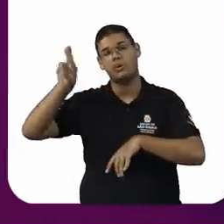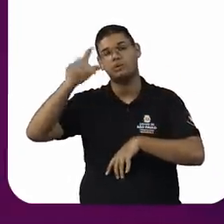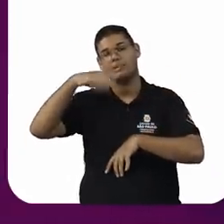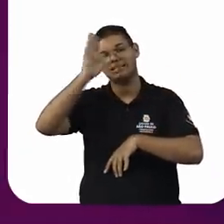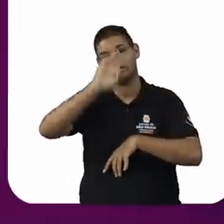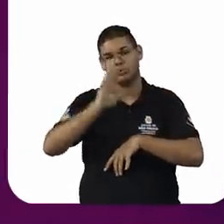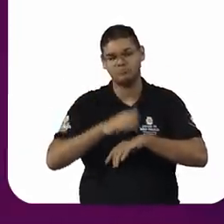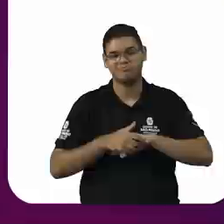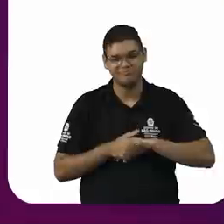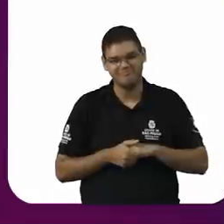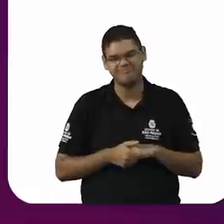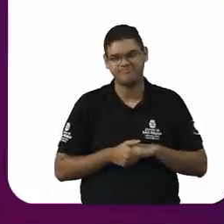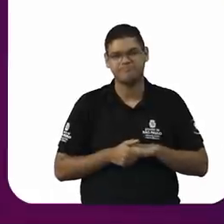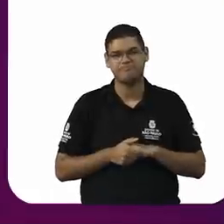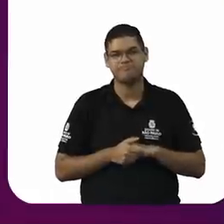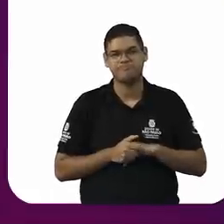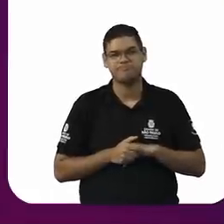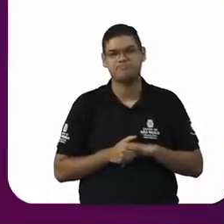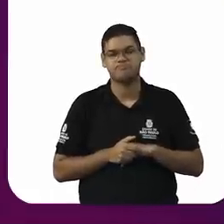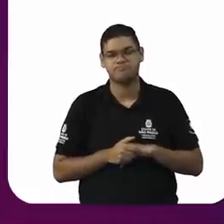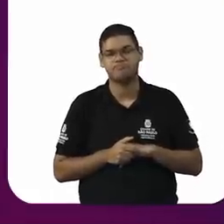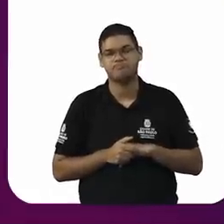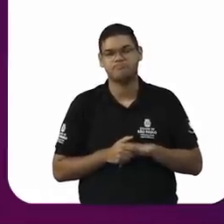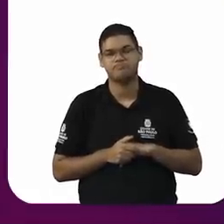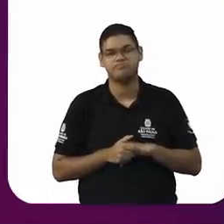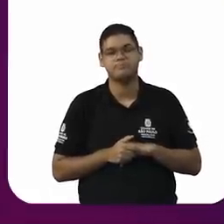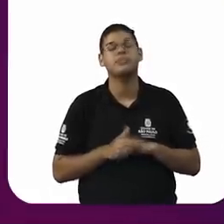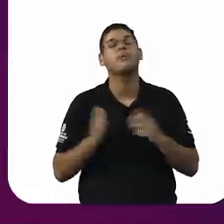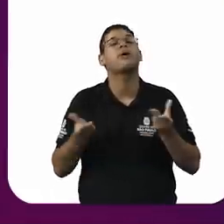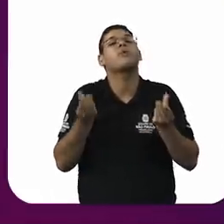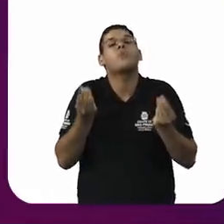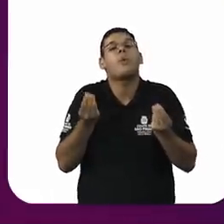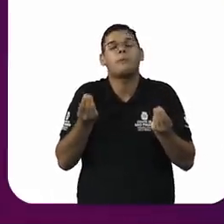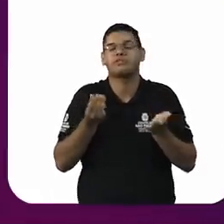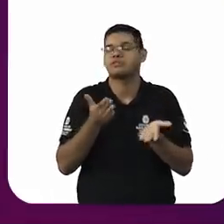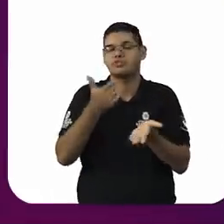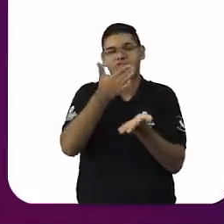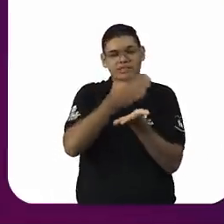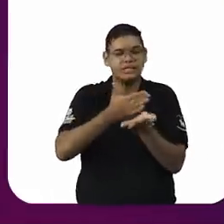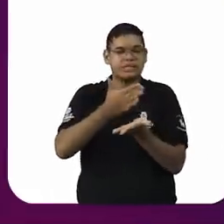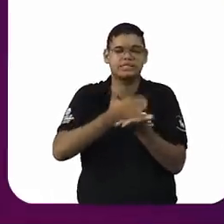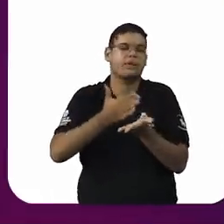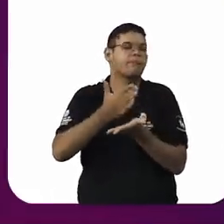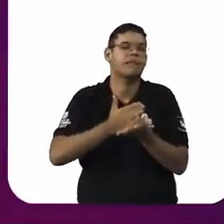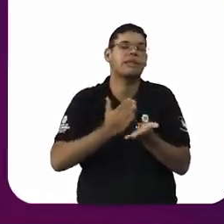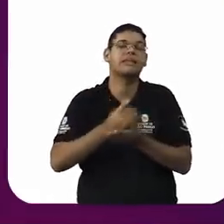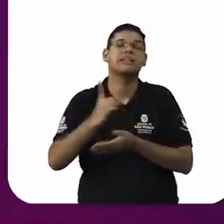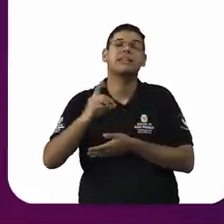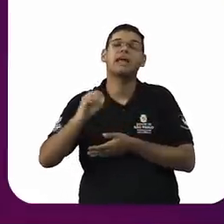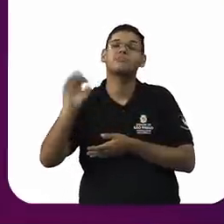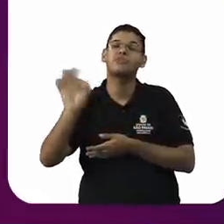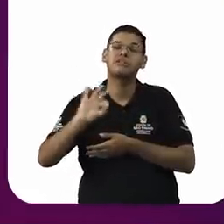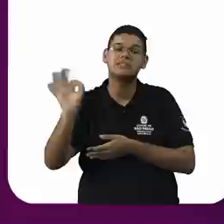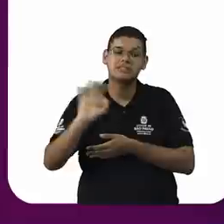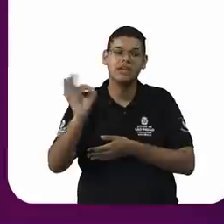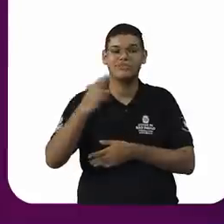Então, é como se eu dividisse 10% de intolerância religiosa e intolerância